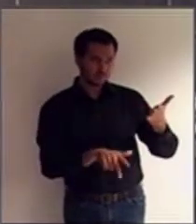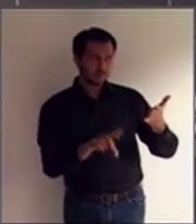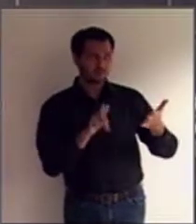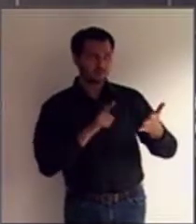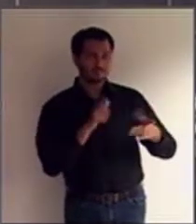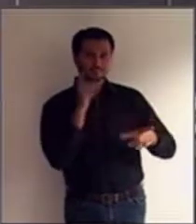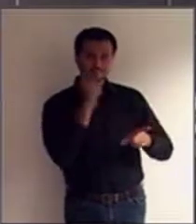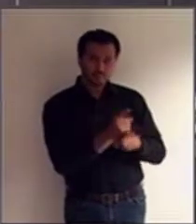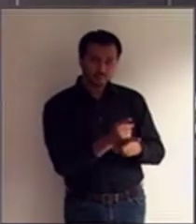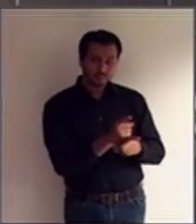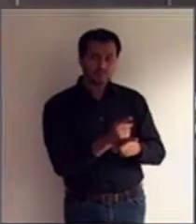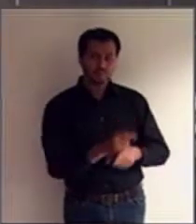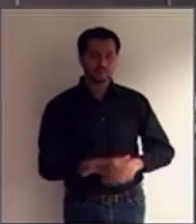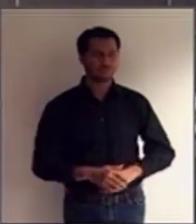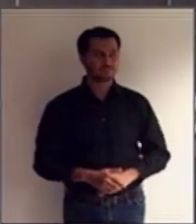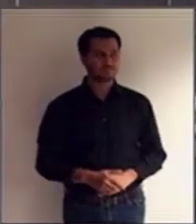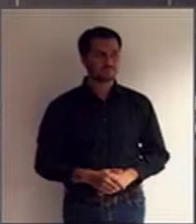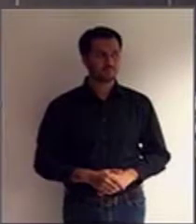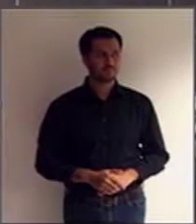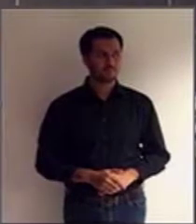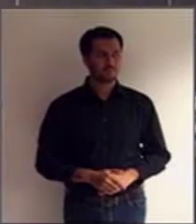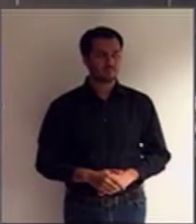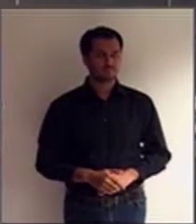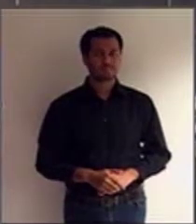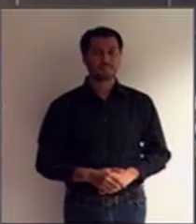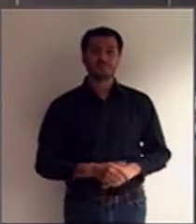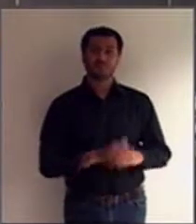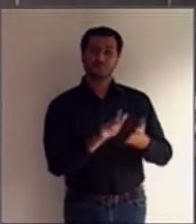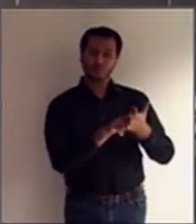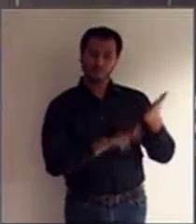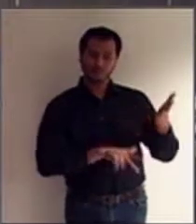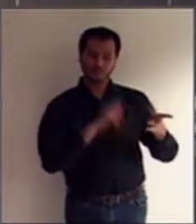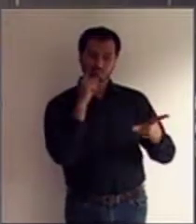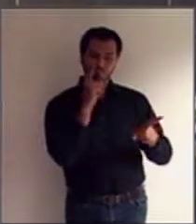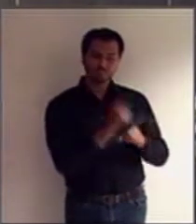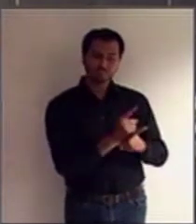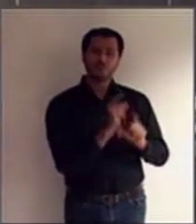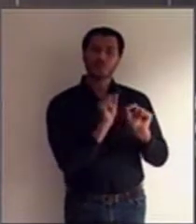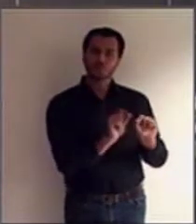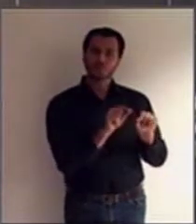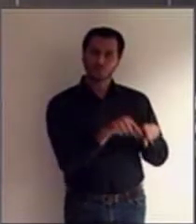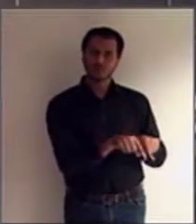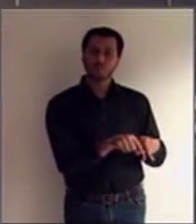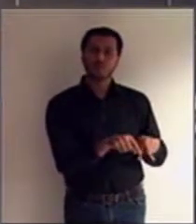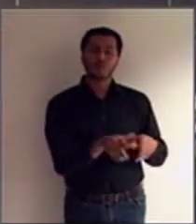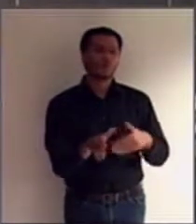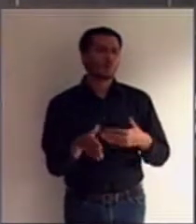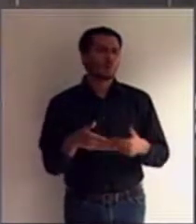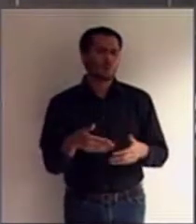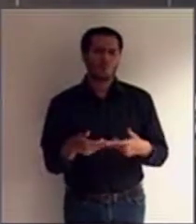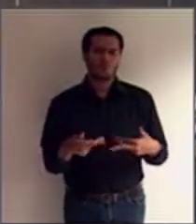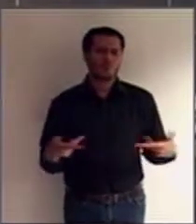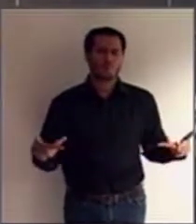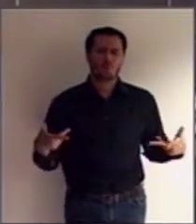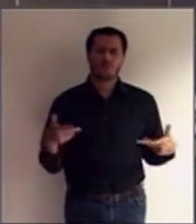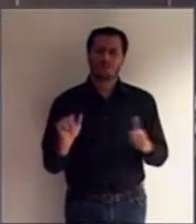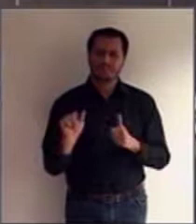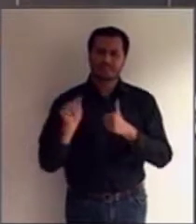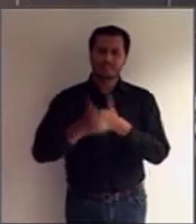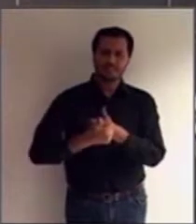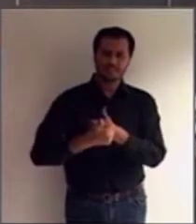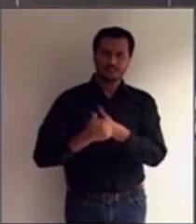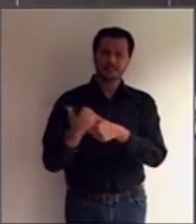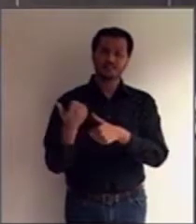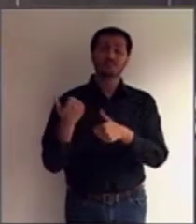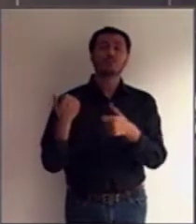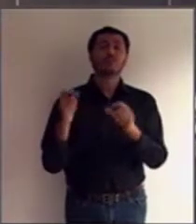o seguinte, qualquer tipo de salvaguarda, ela deve